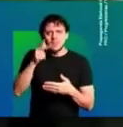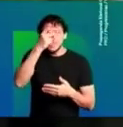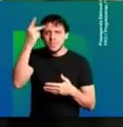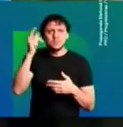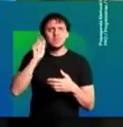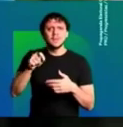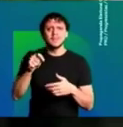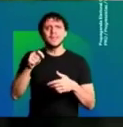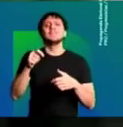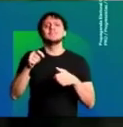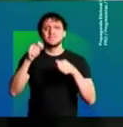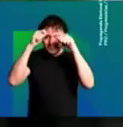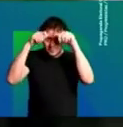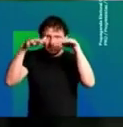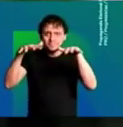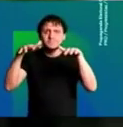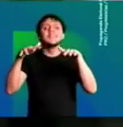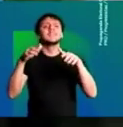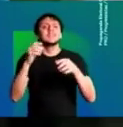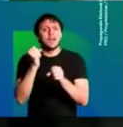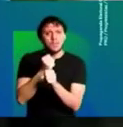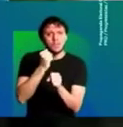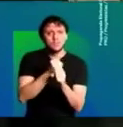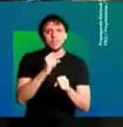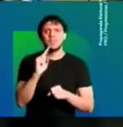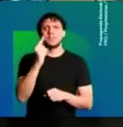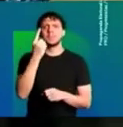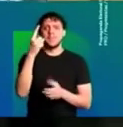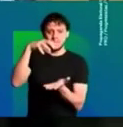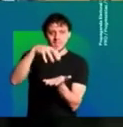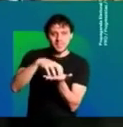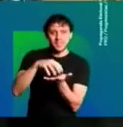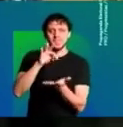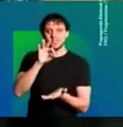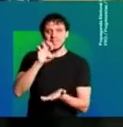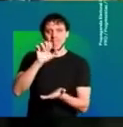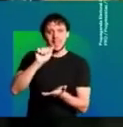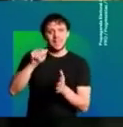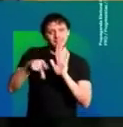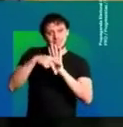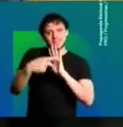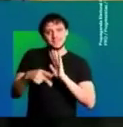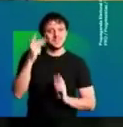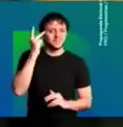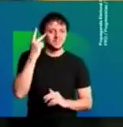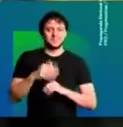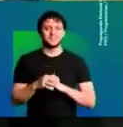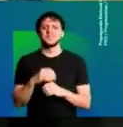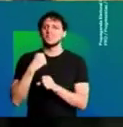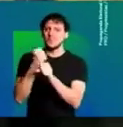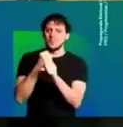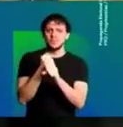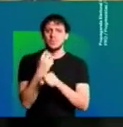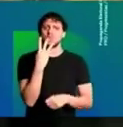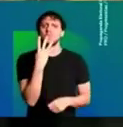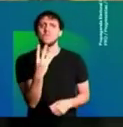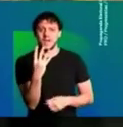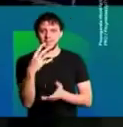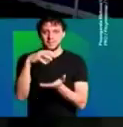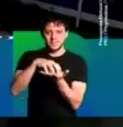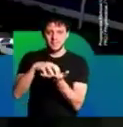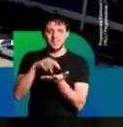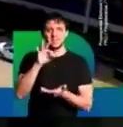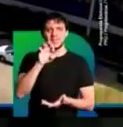E está construindo o primeiro centro TEA de São Paulo. Vou construir quatro centros TEA. Para as pessoas com transtorno do espectro